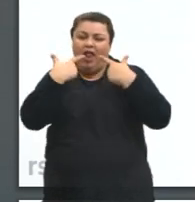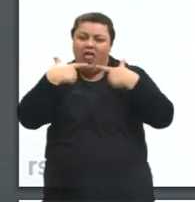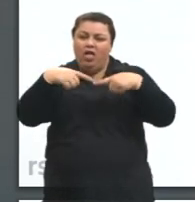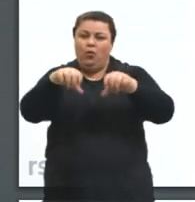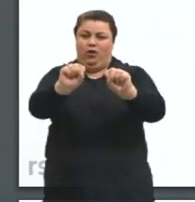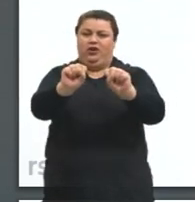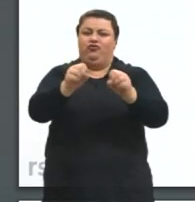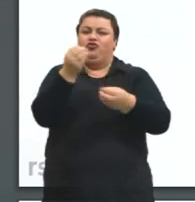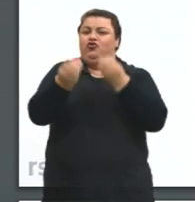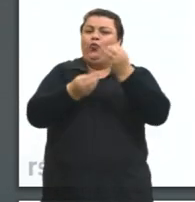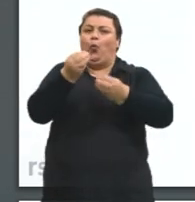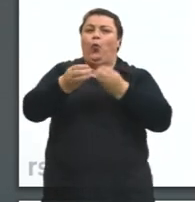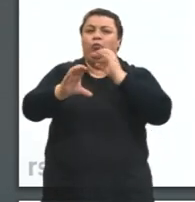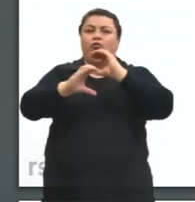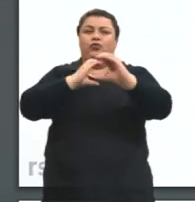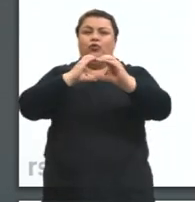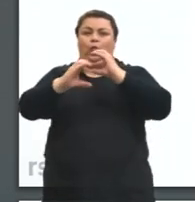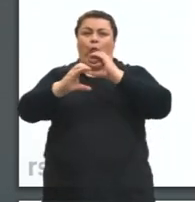comunica.